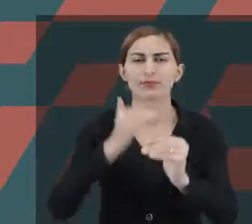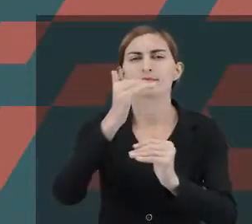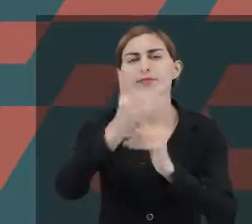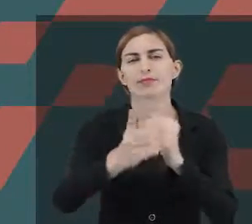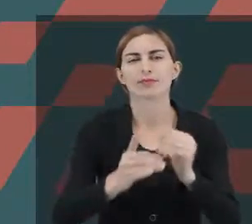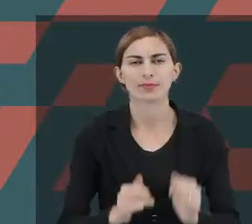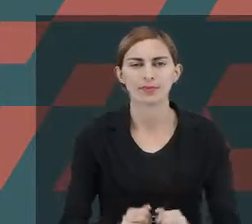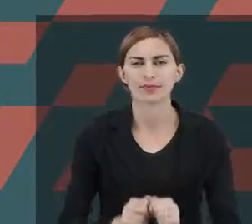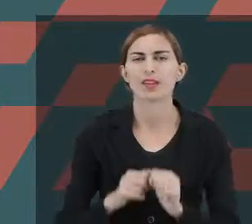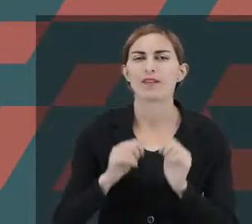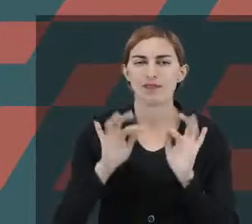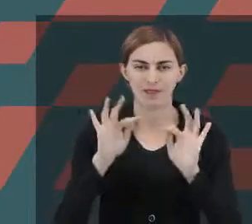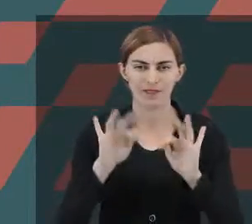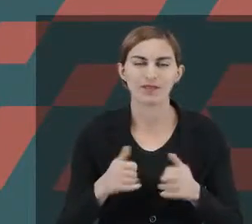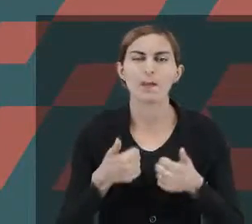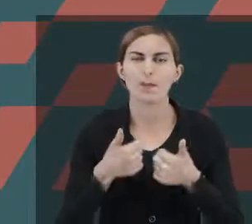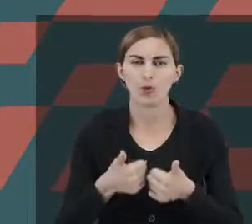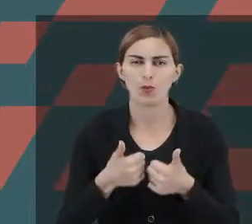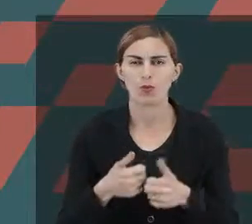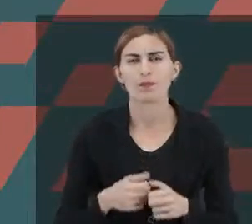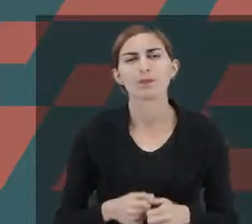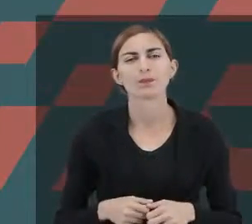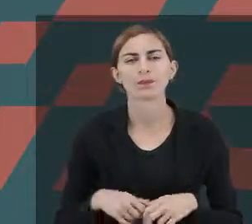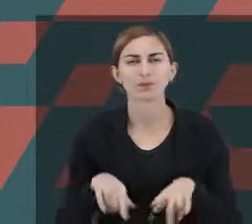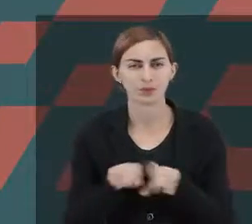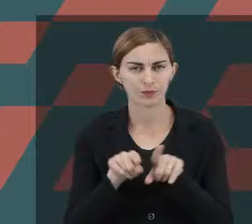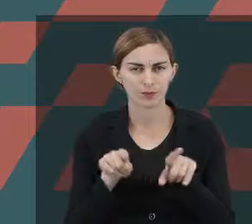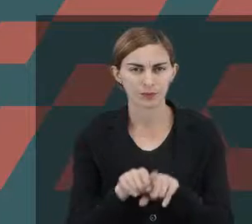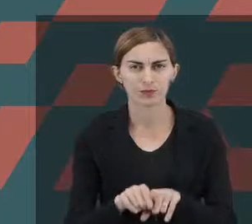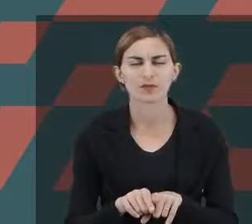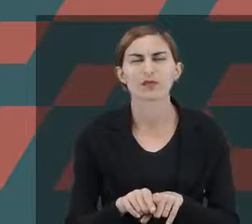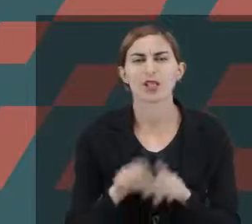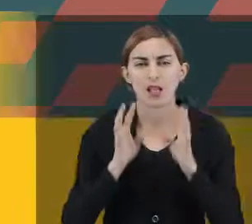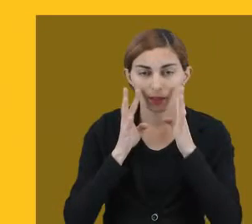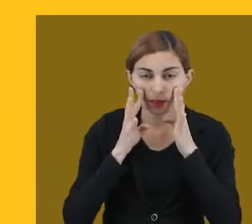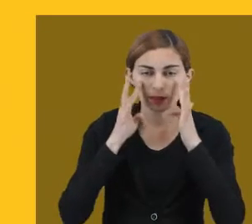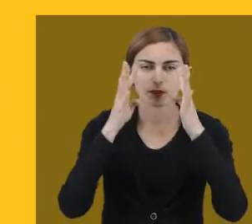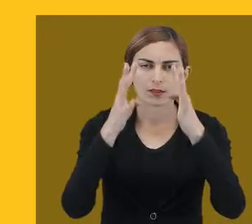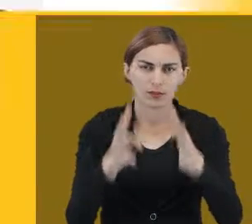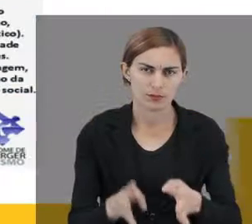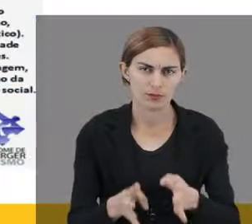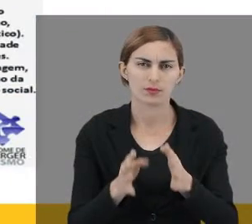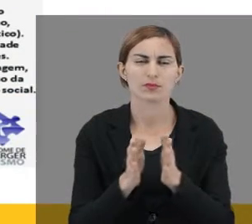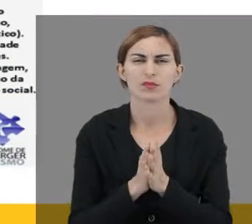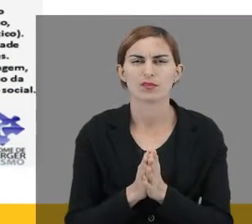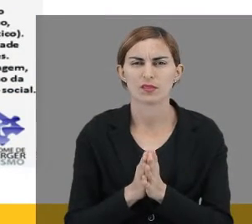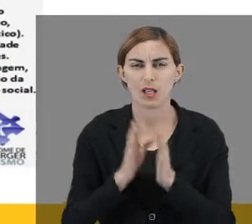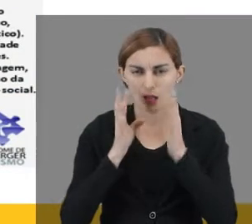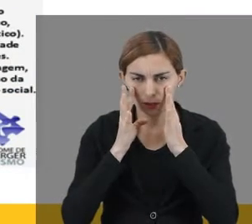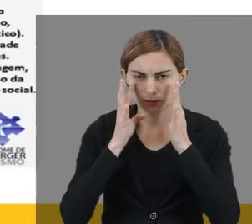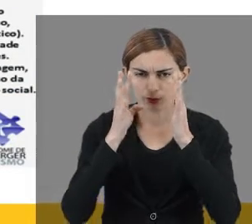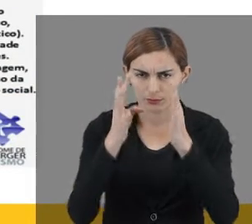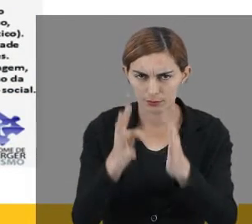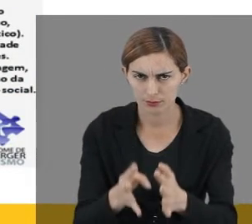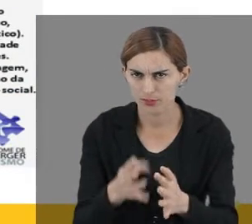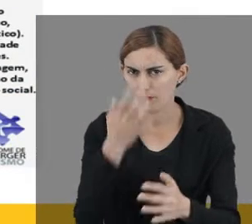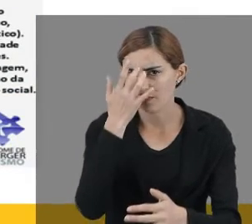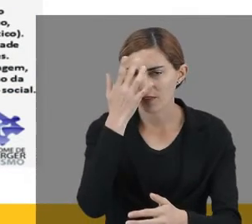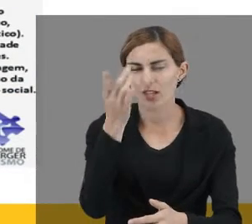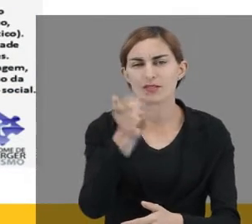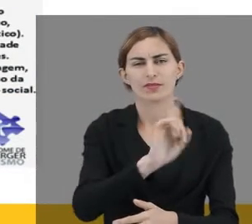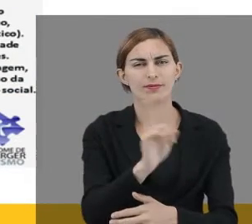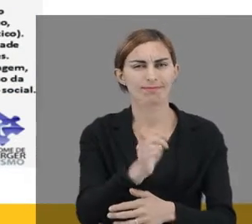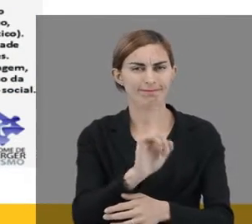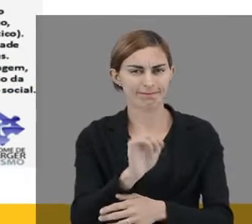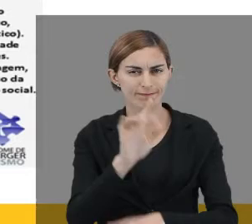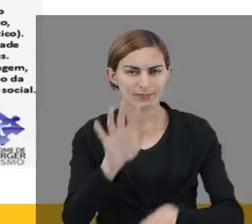aprendizagem seja de fato efetiva. O outro tópico que se retém é a questão da atenção. Prestar atenção nem sempre é tão